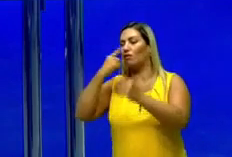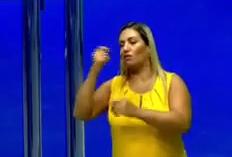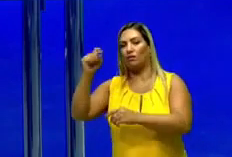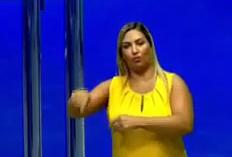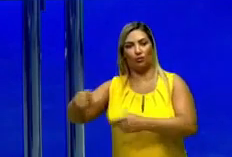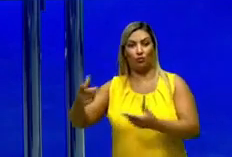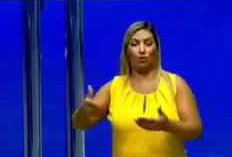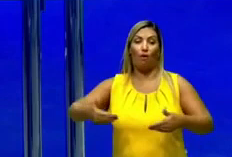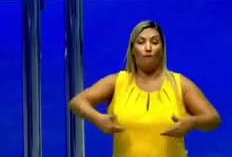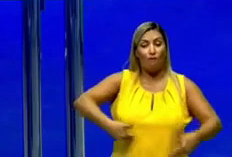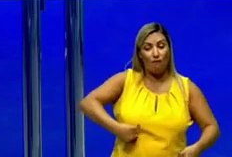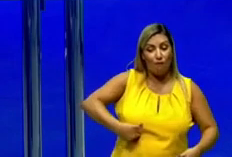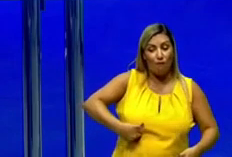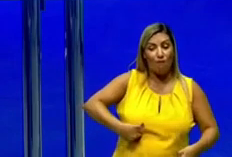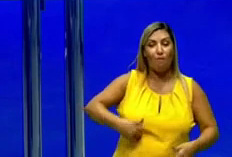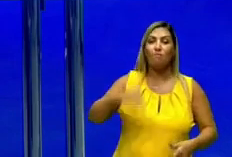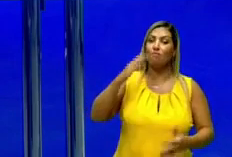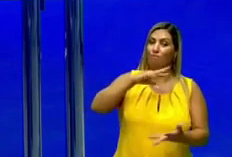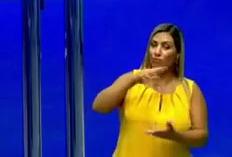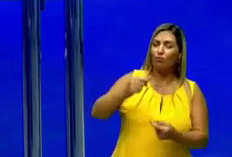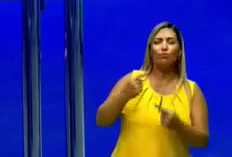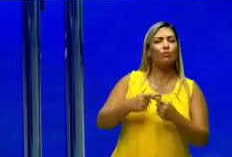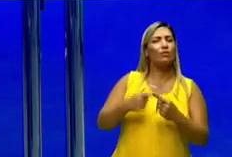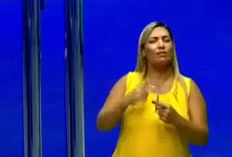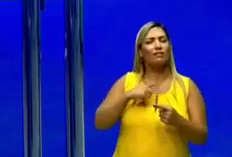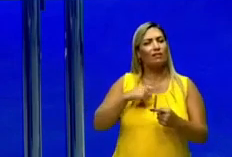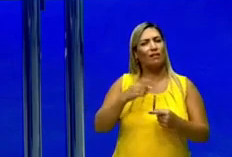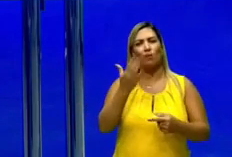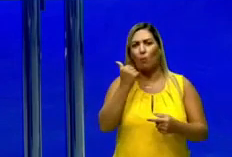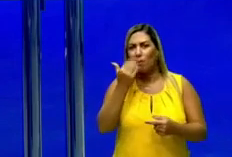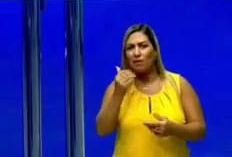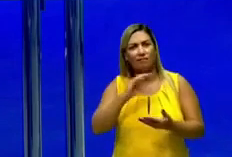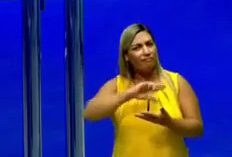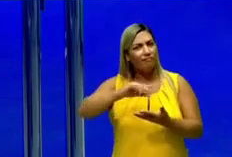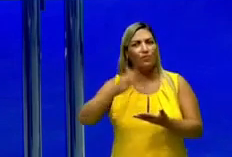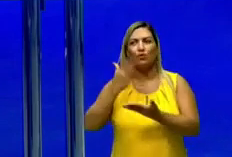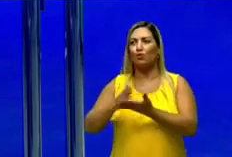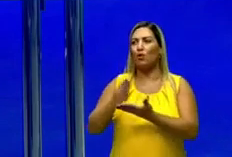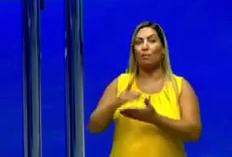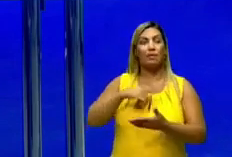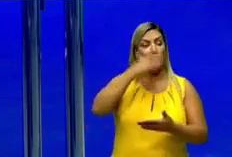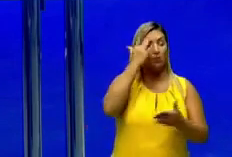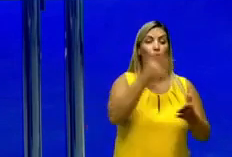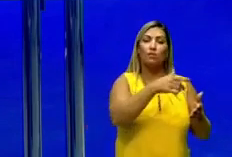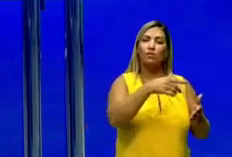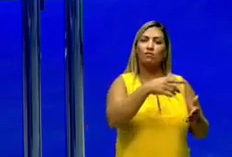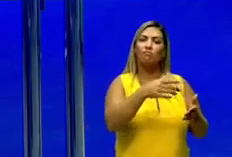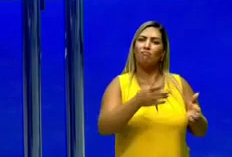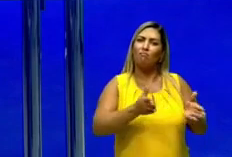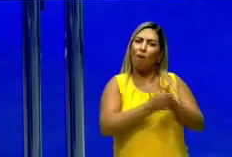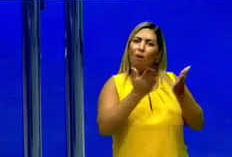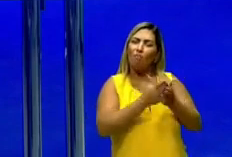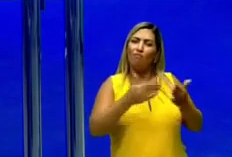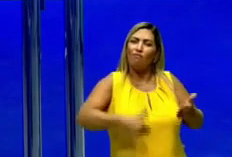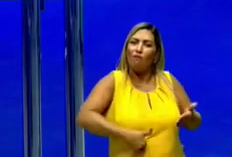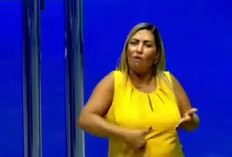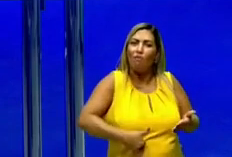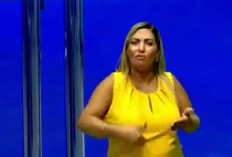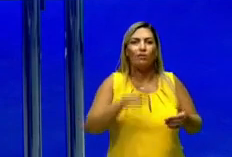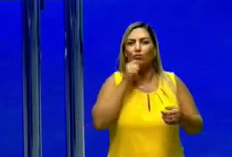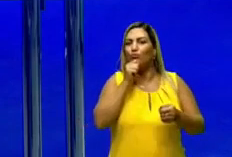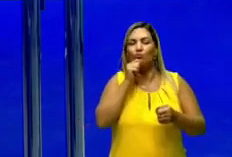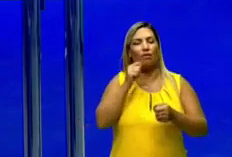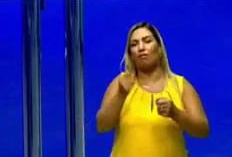ver também a questão da fome no mundo. Por que que tem tanta produção de alimento, mas tem gente também passando fome? Justamente porque não existe